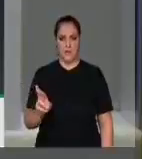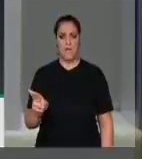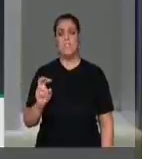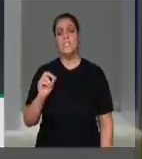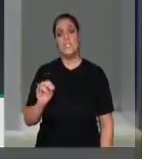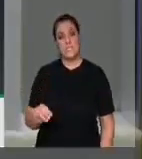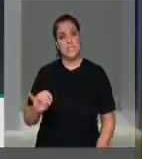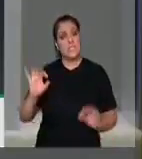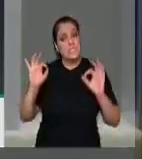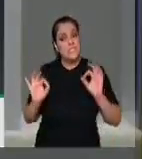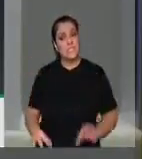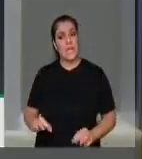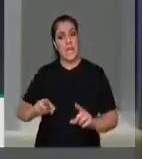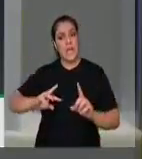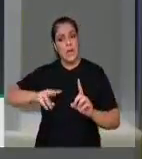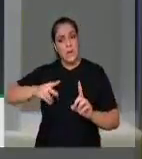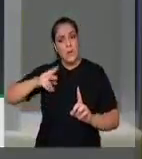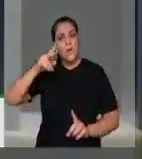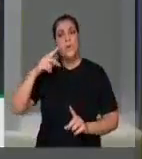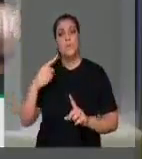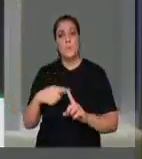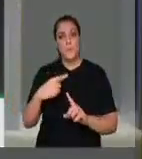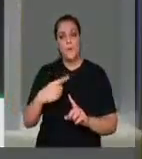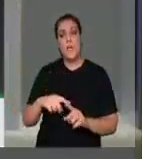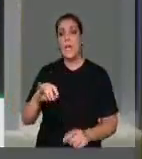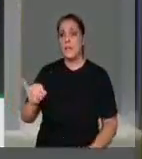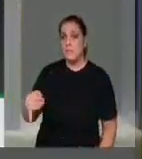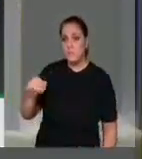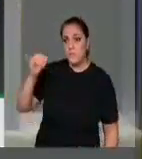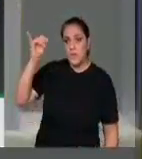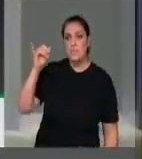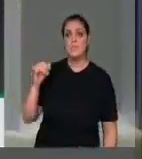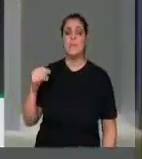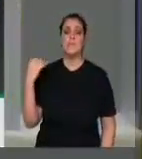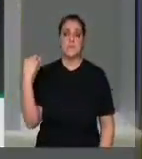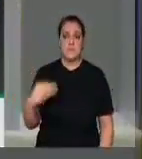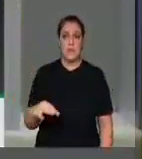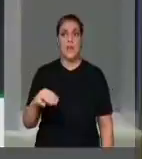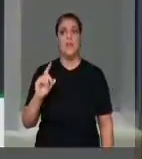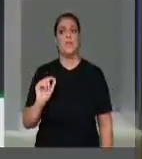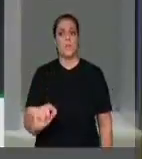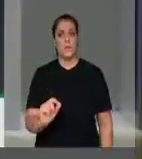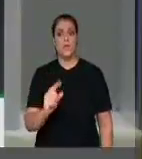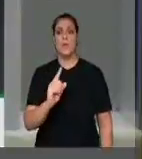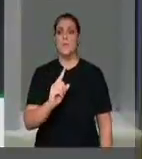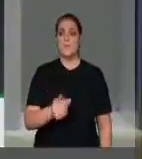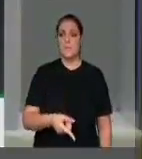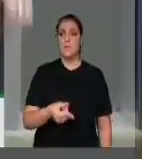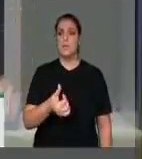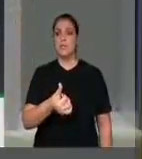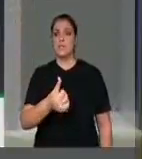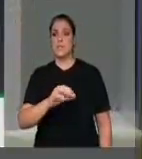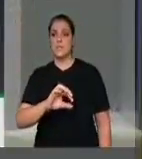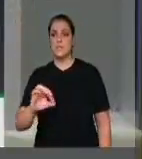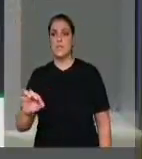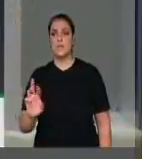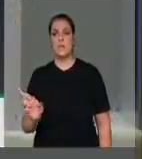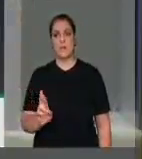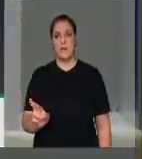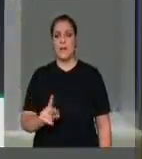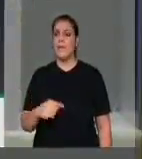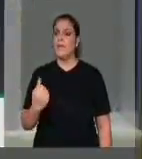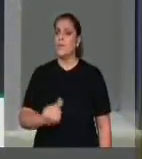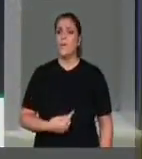reajustes da inflação a cada ano, estaria em R$.600,00. Então, não se quer favor,